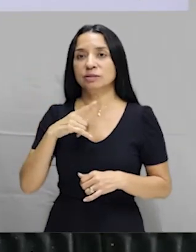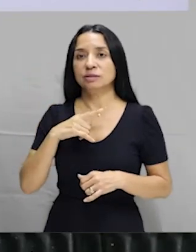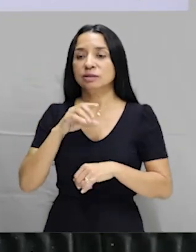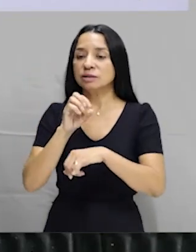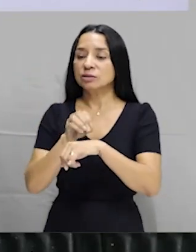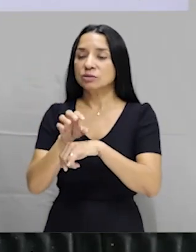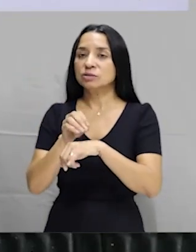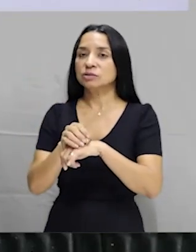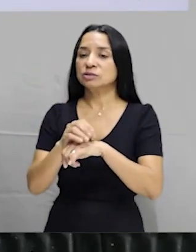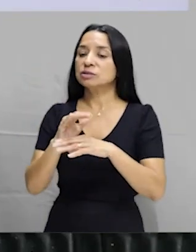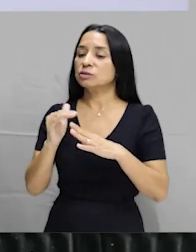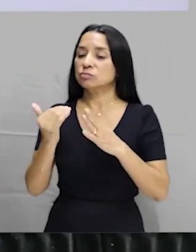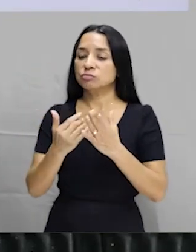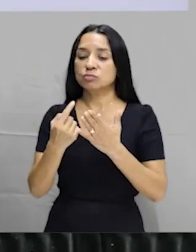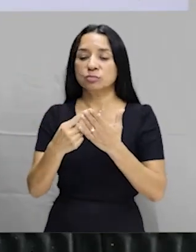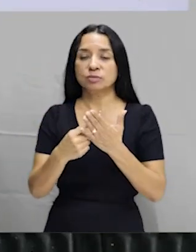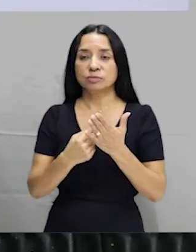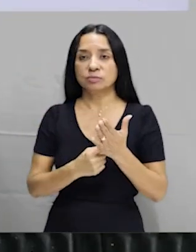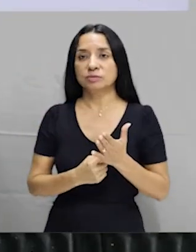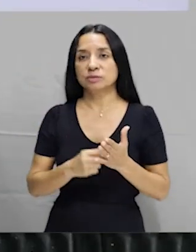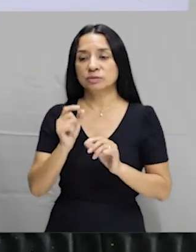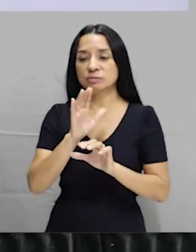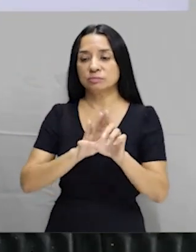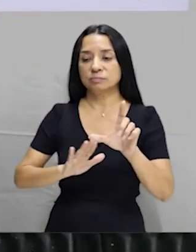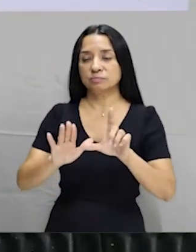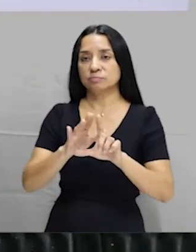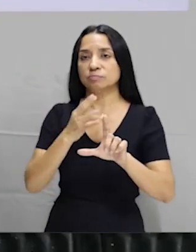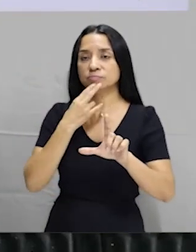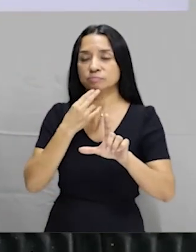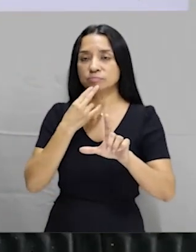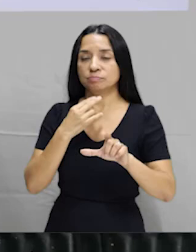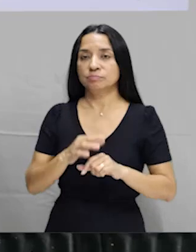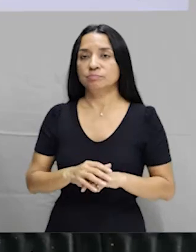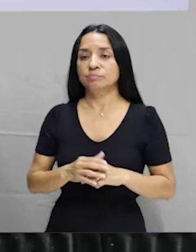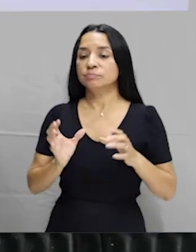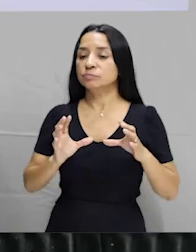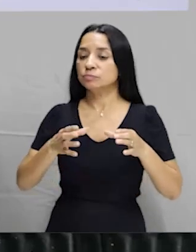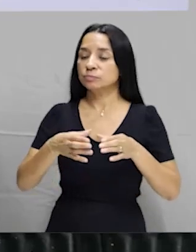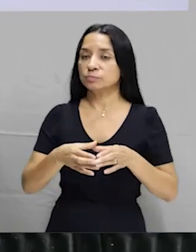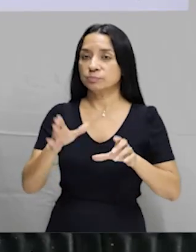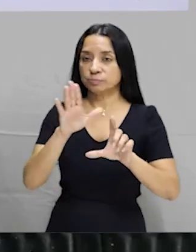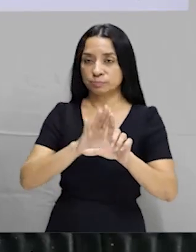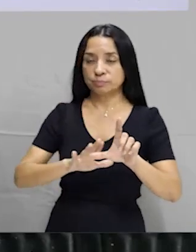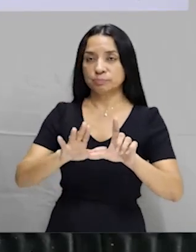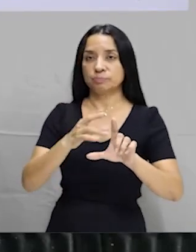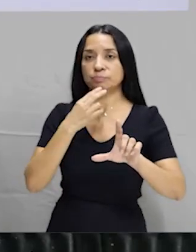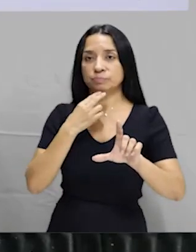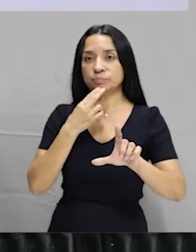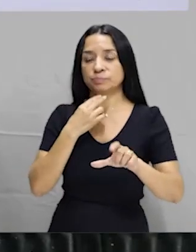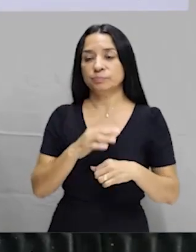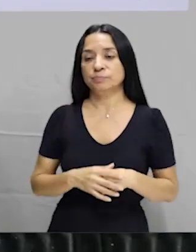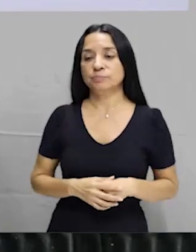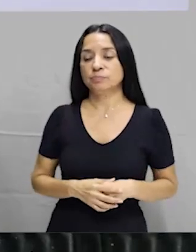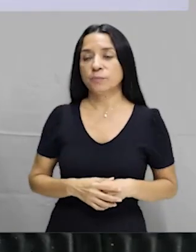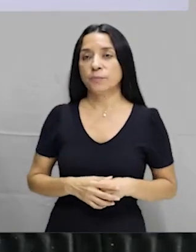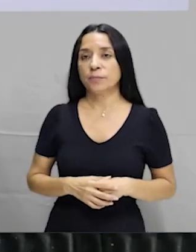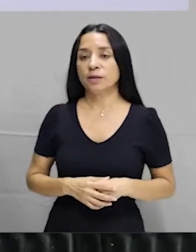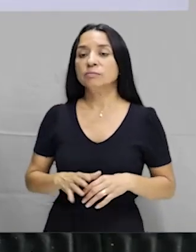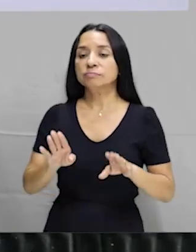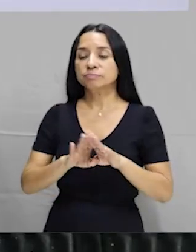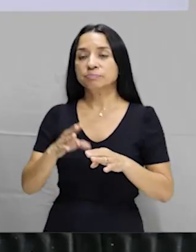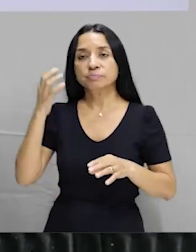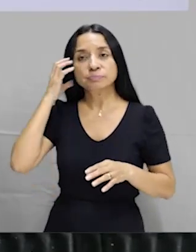toda a programação da plataforma Gonçalves Dias, da equipe da plataforma Gonçalves Dias. Lá na Rádio